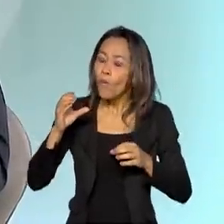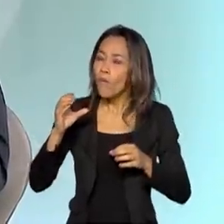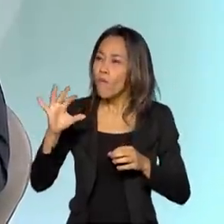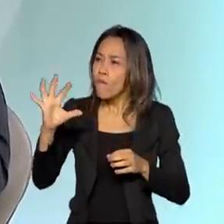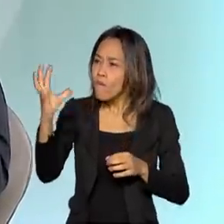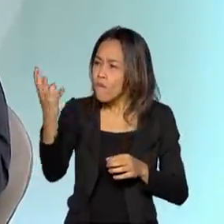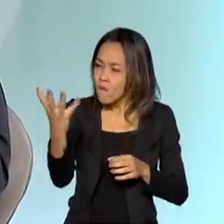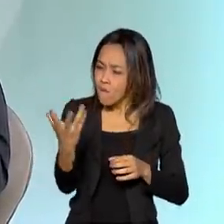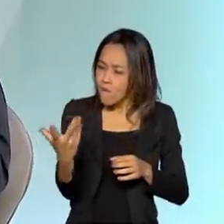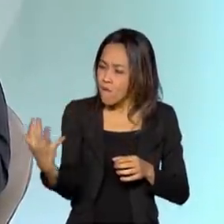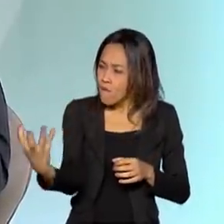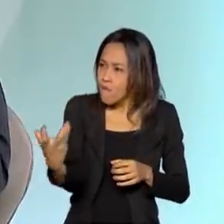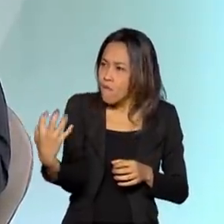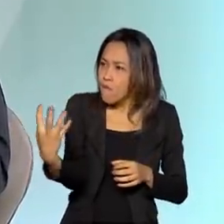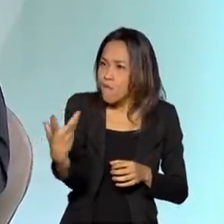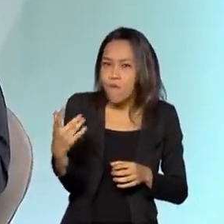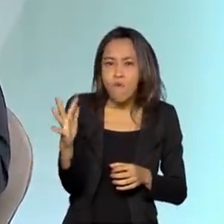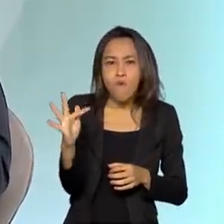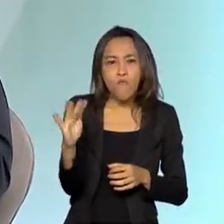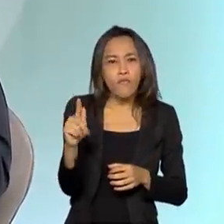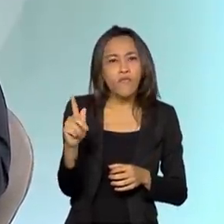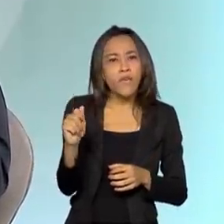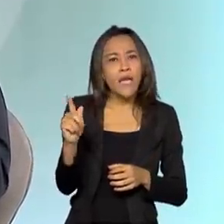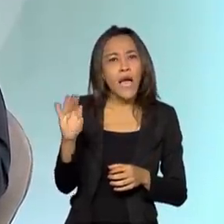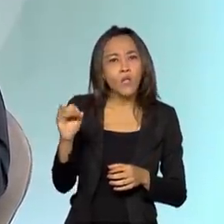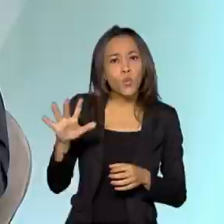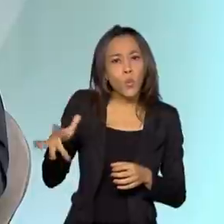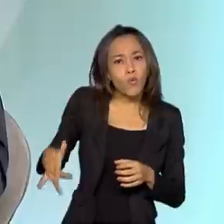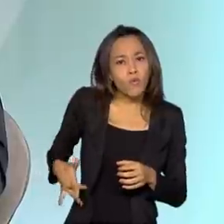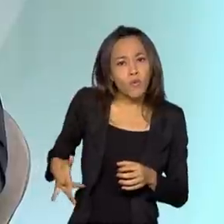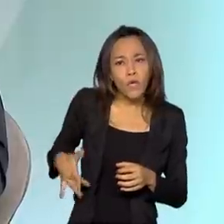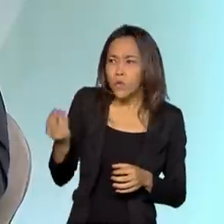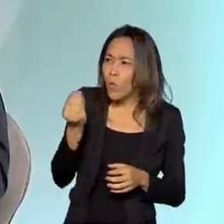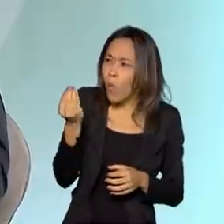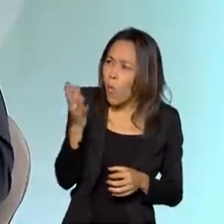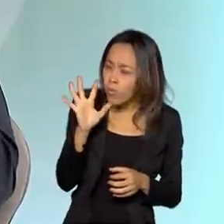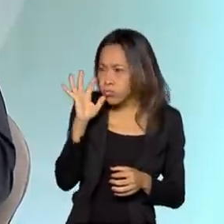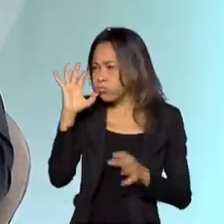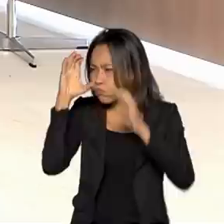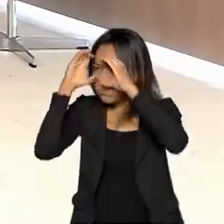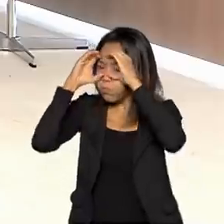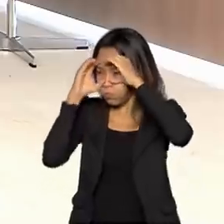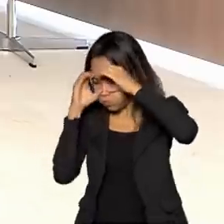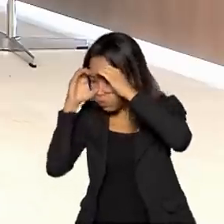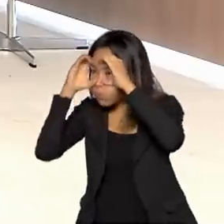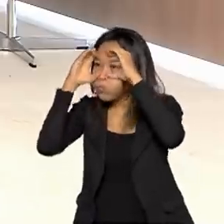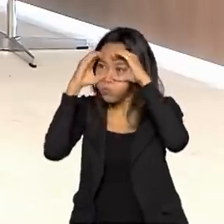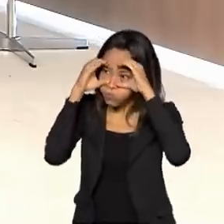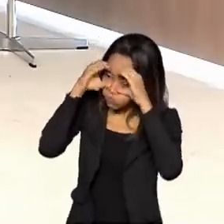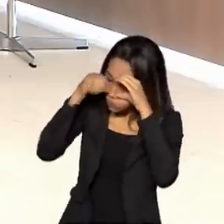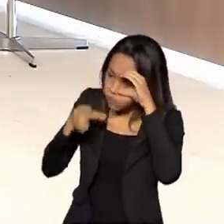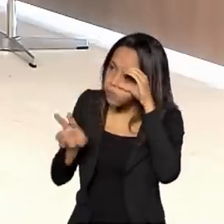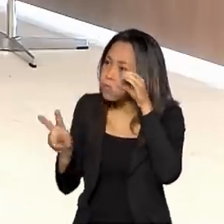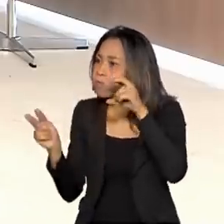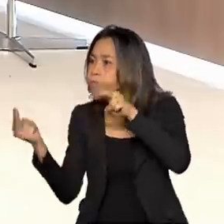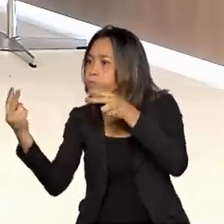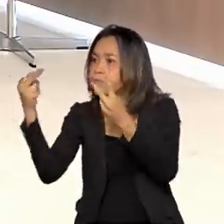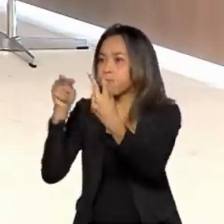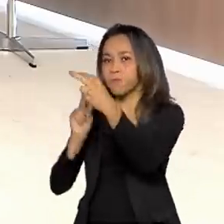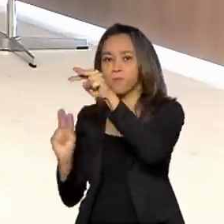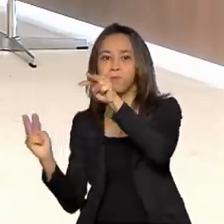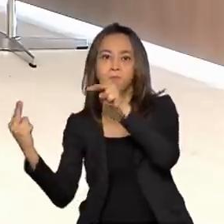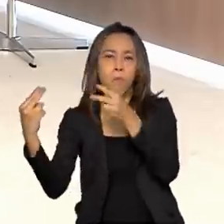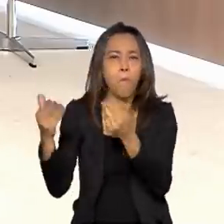manusear um fígado, por exemplo, para entender como é aquele órgão funciona, né? Ou você ter, com o óculos de realidade